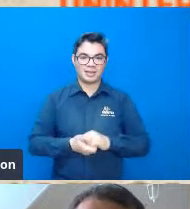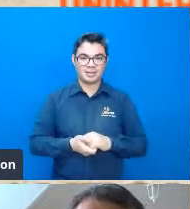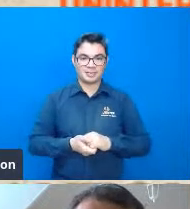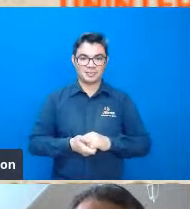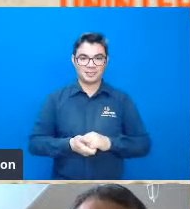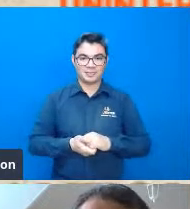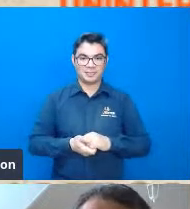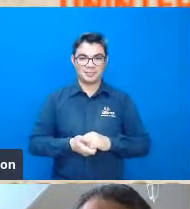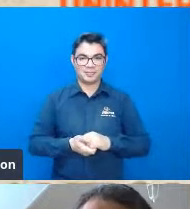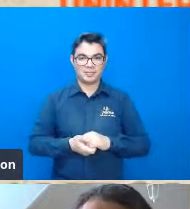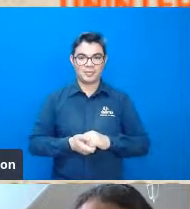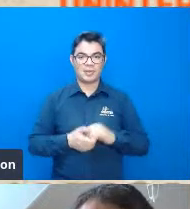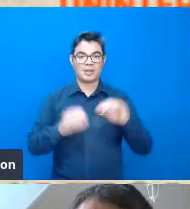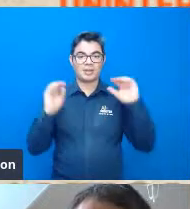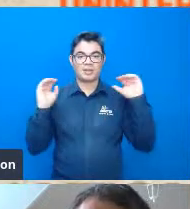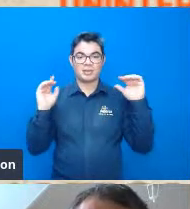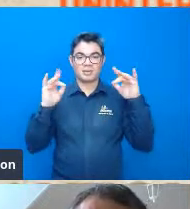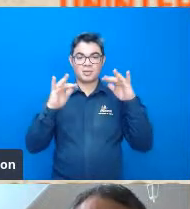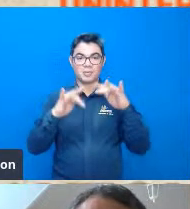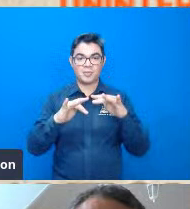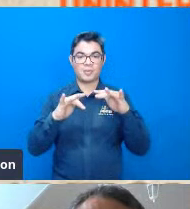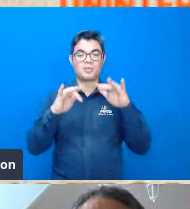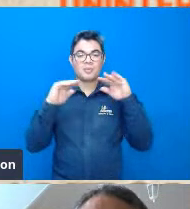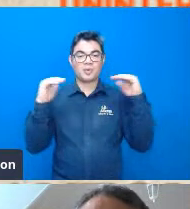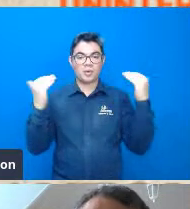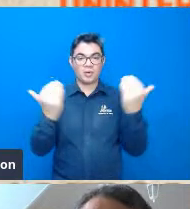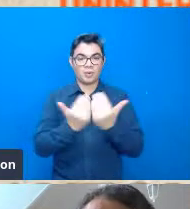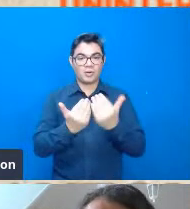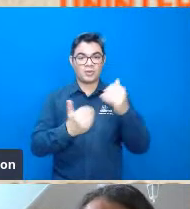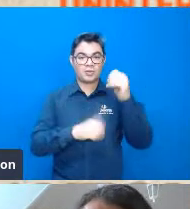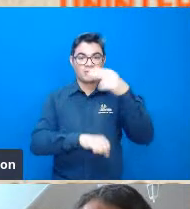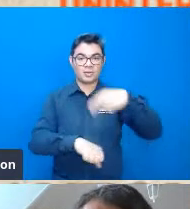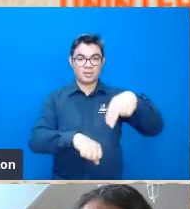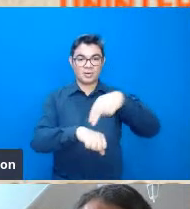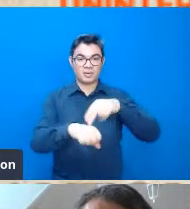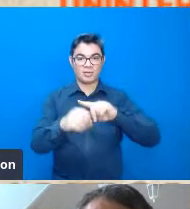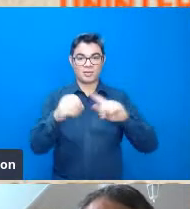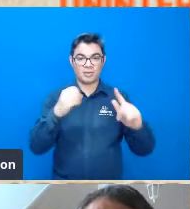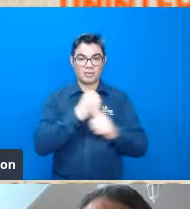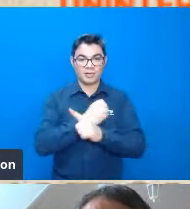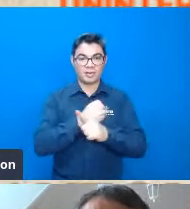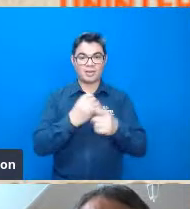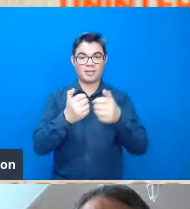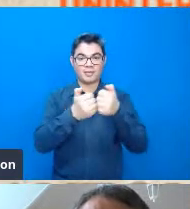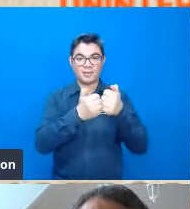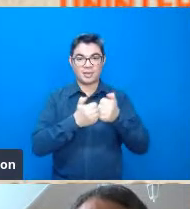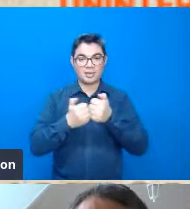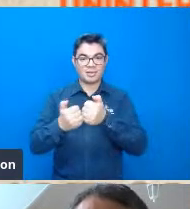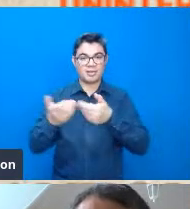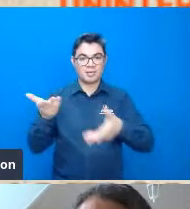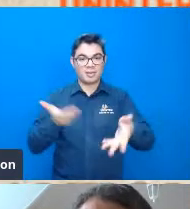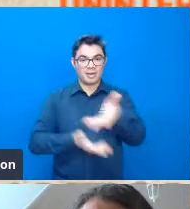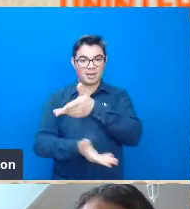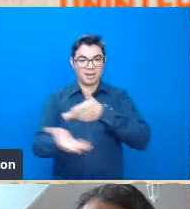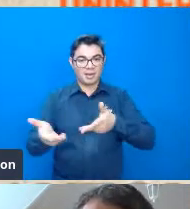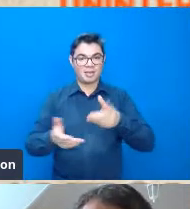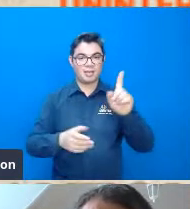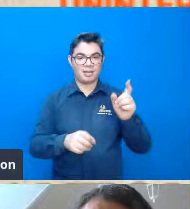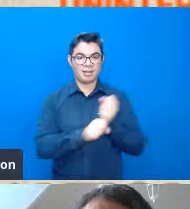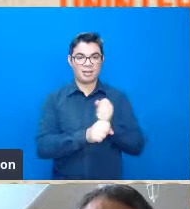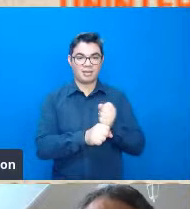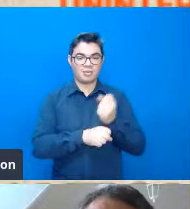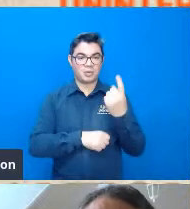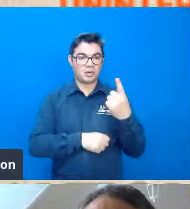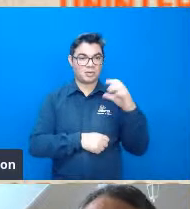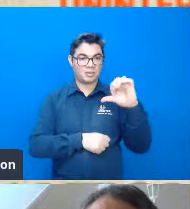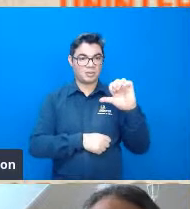física aplicada que ocorreu em 1983 na cidade de Rio Claro um evento de grande importância na